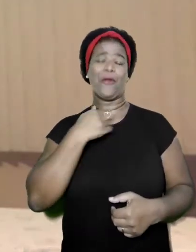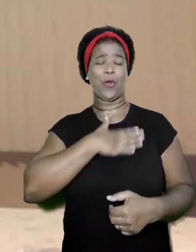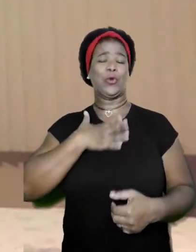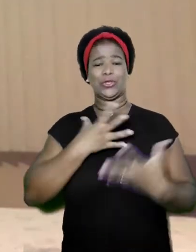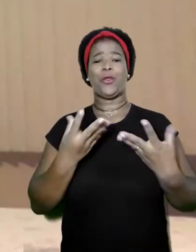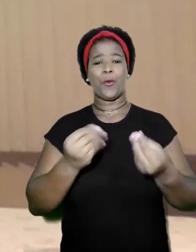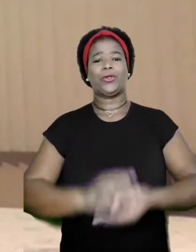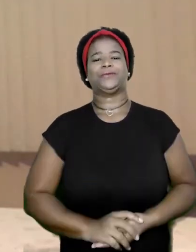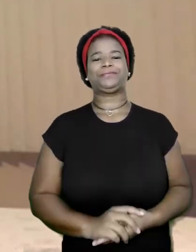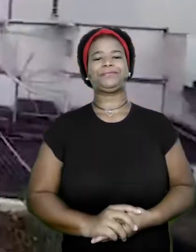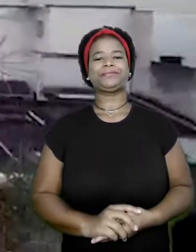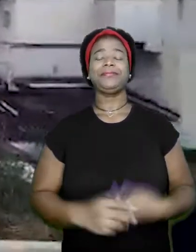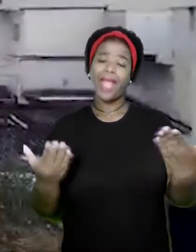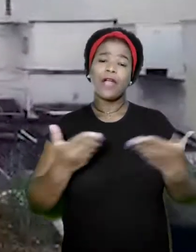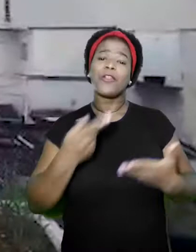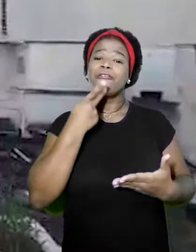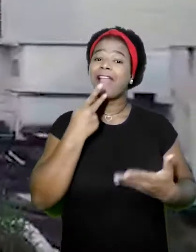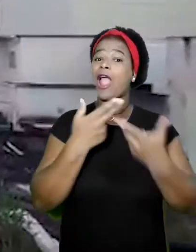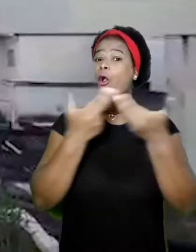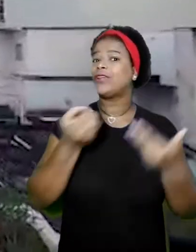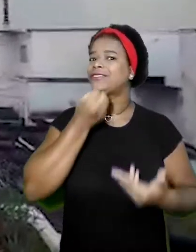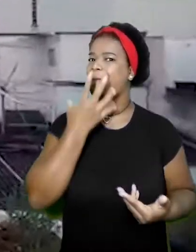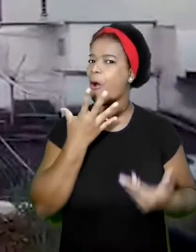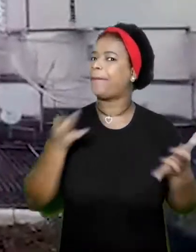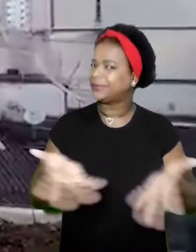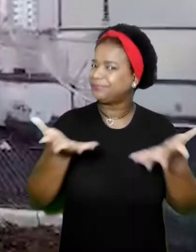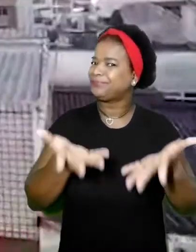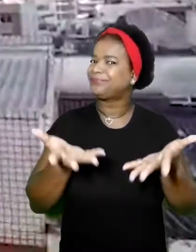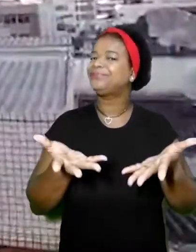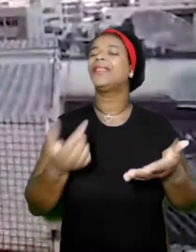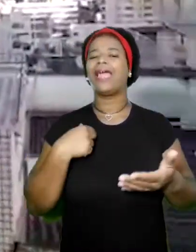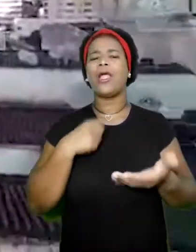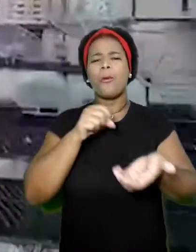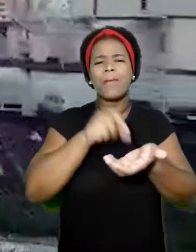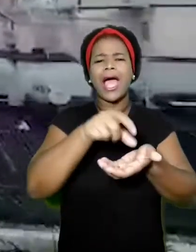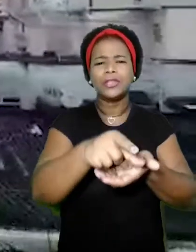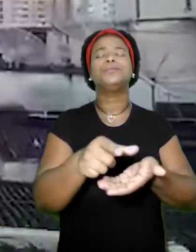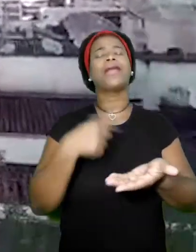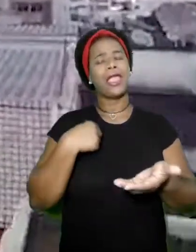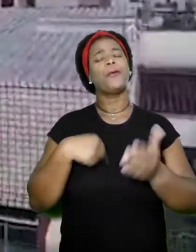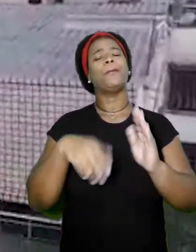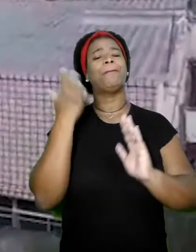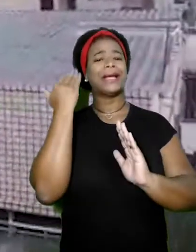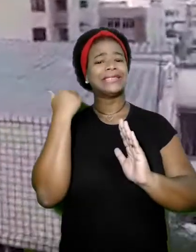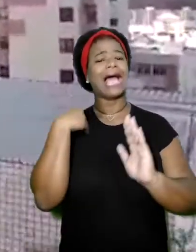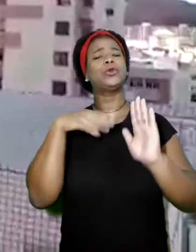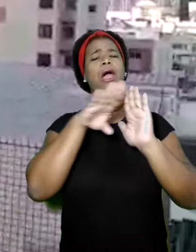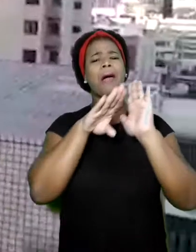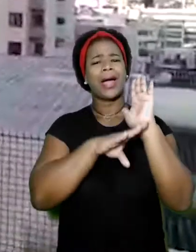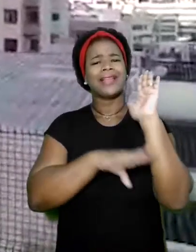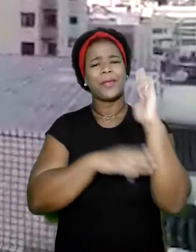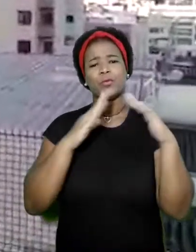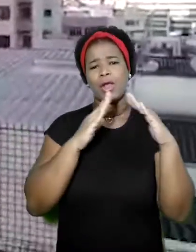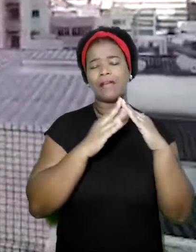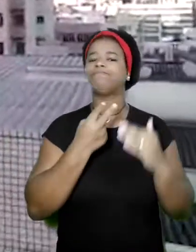legal Tô gostando muito Eu vou falar agora de coisa boa Coisa produtiva Eu planto, não tenho Eu moro em apartamento Então eu não